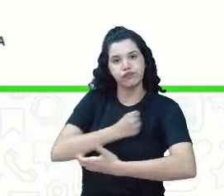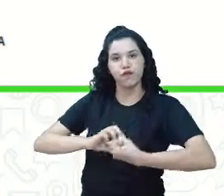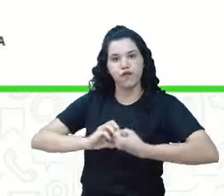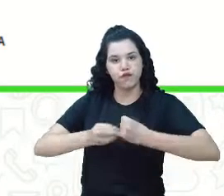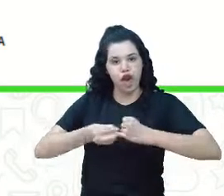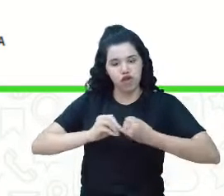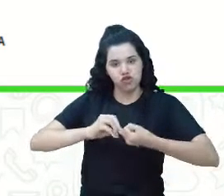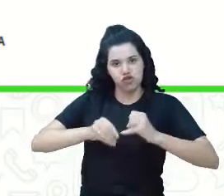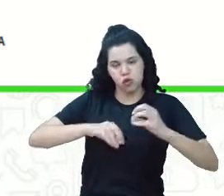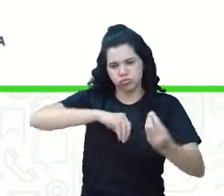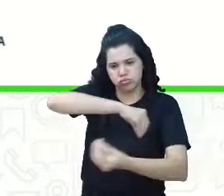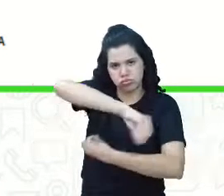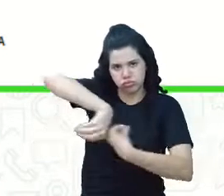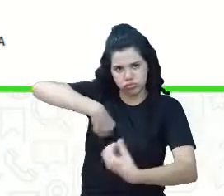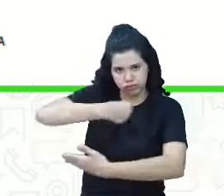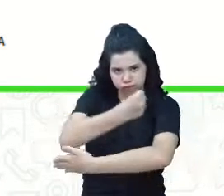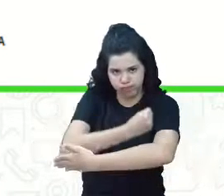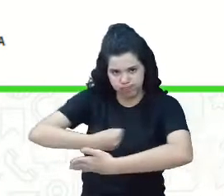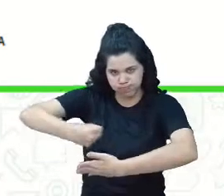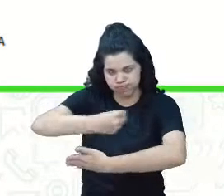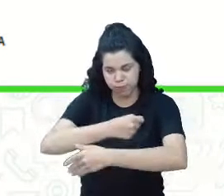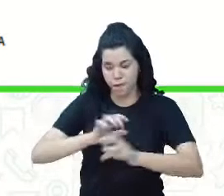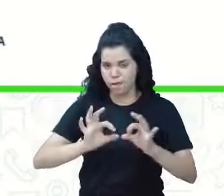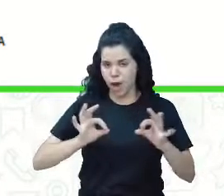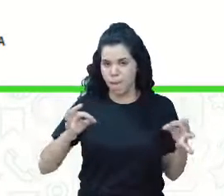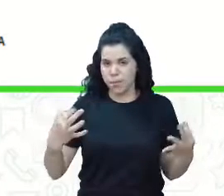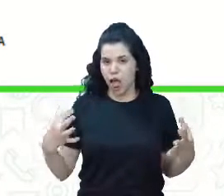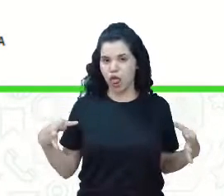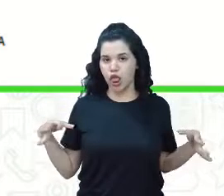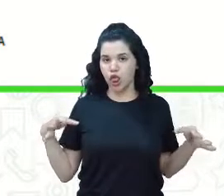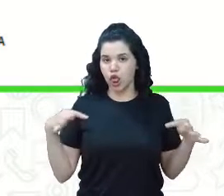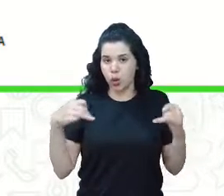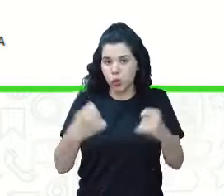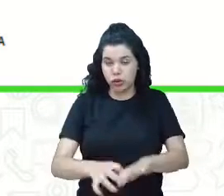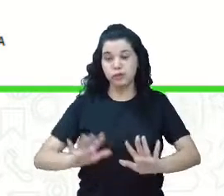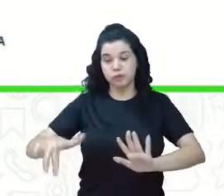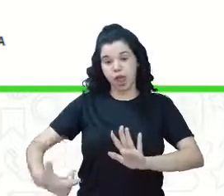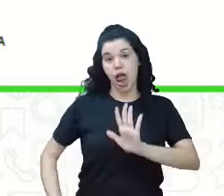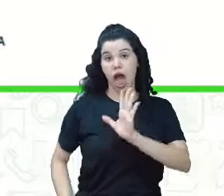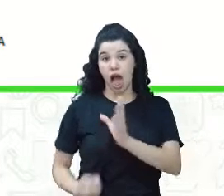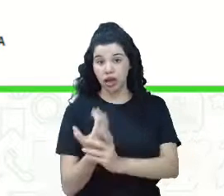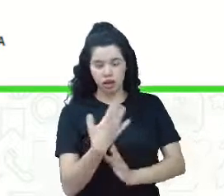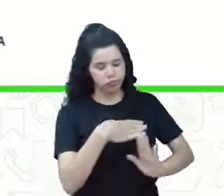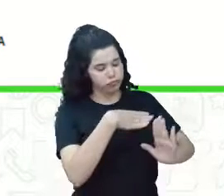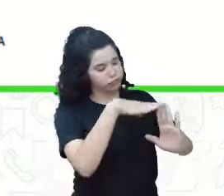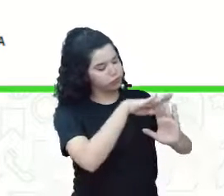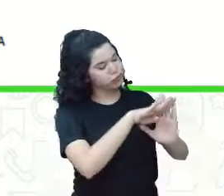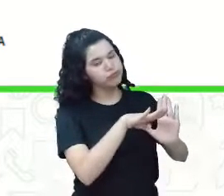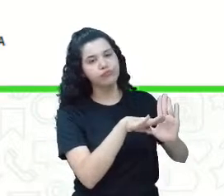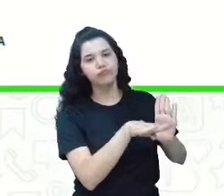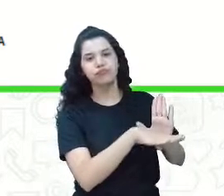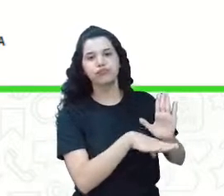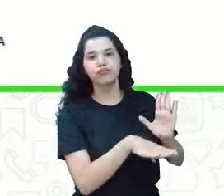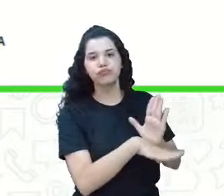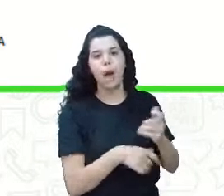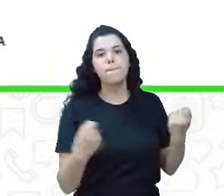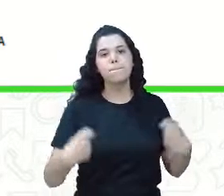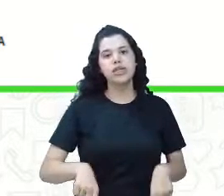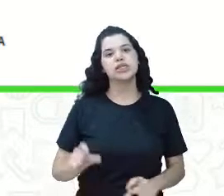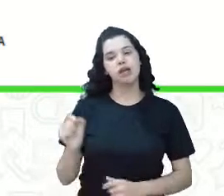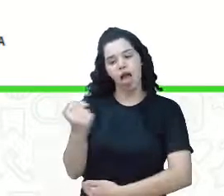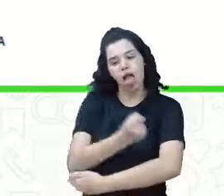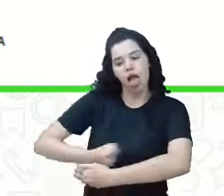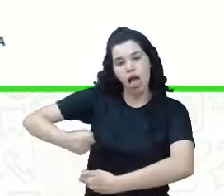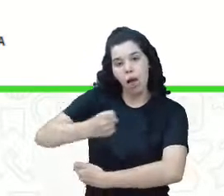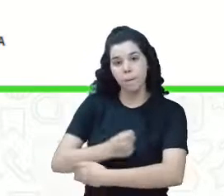toda a sua família. Ela faz ali, ó, a listagem de todo o material que ela precisa. Mas na